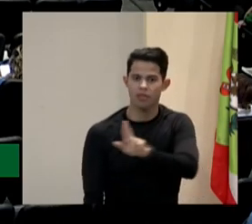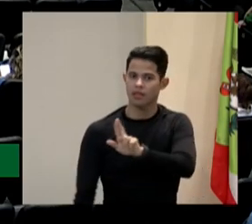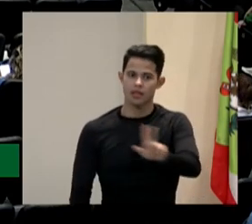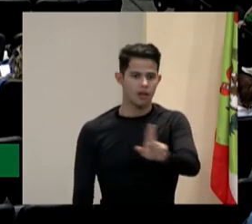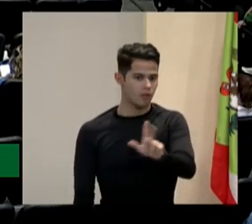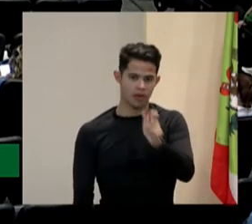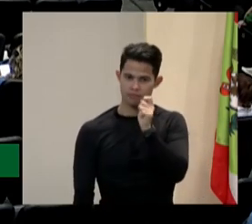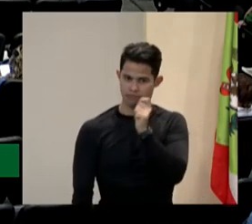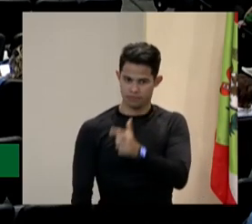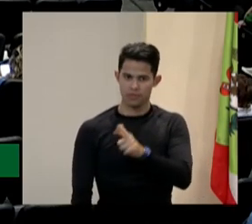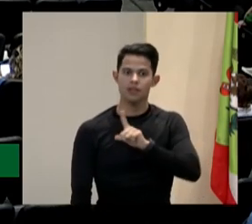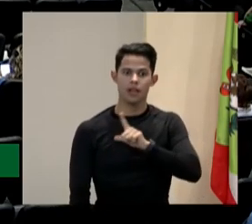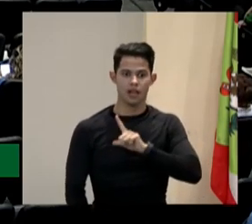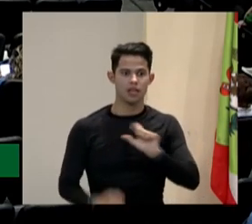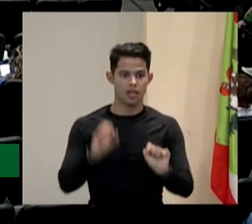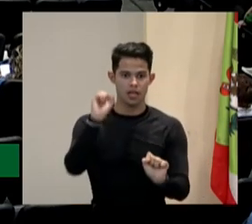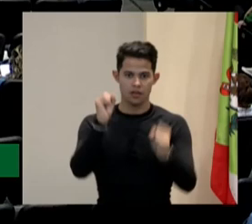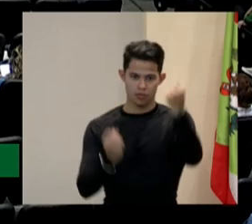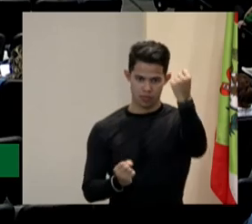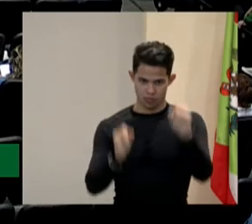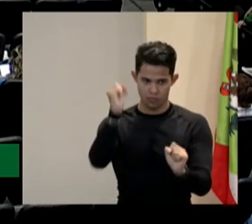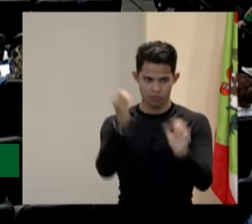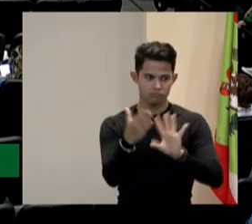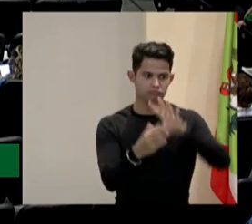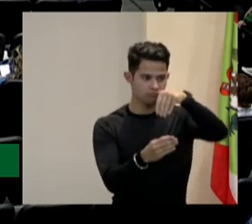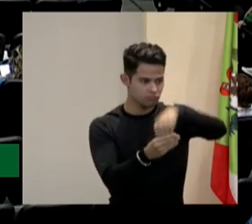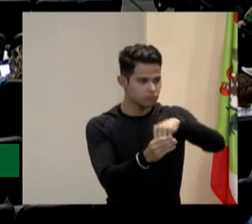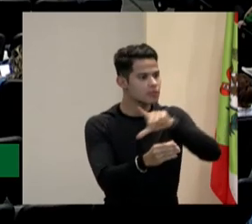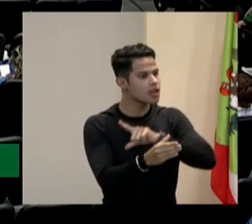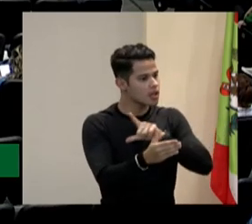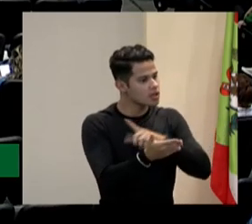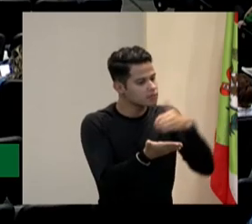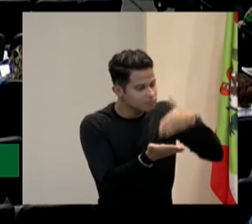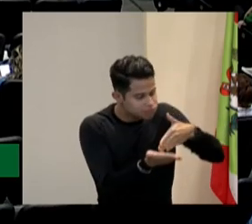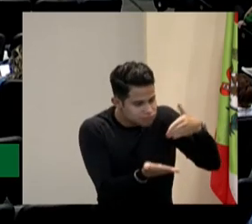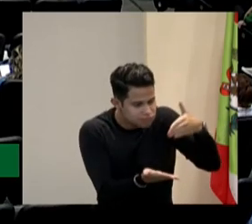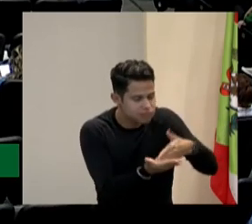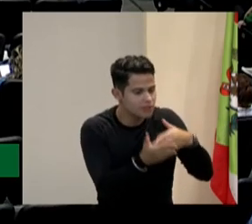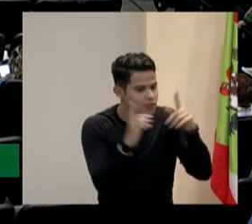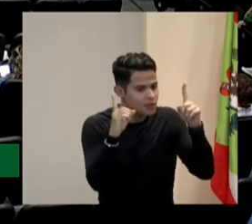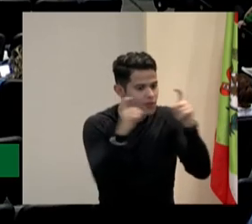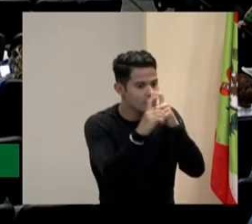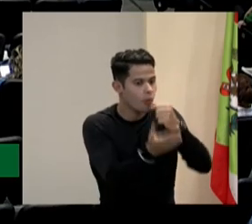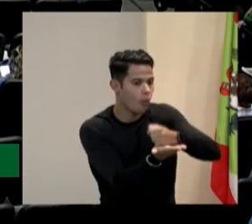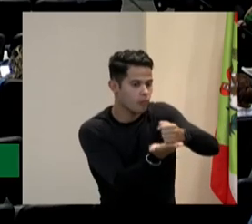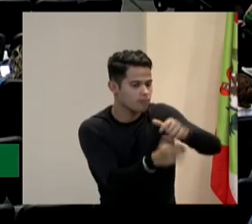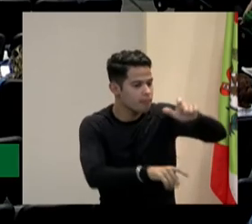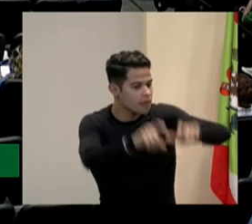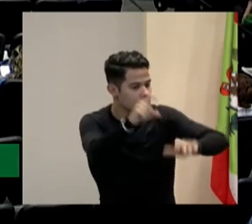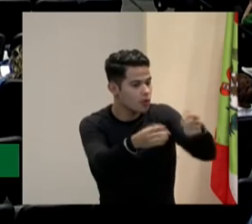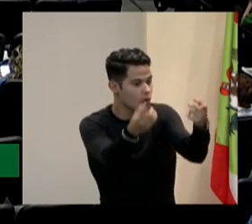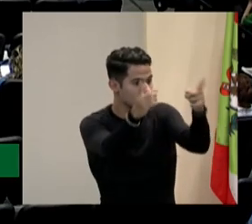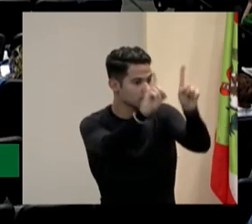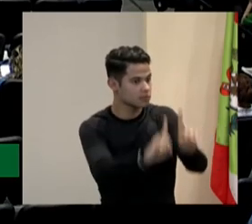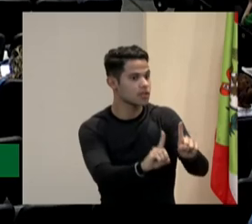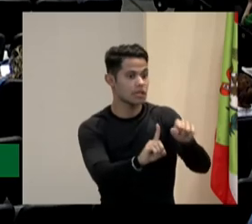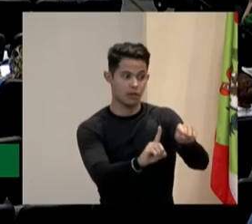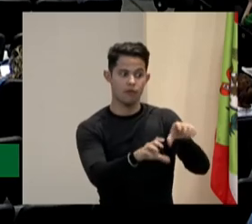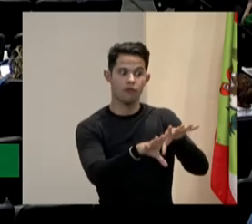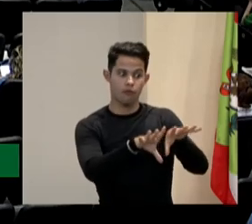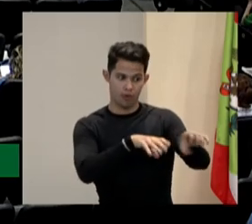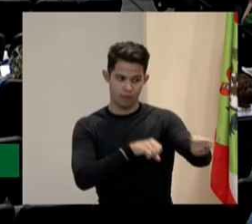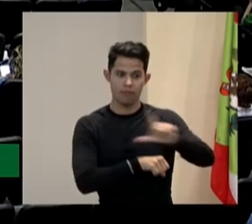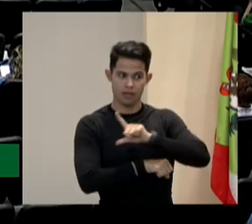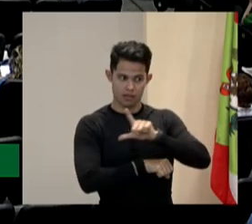Realmente existe, as indústrias têm uma dificuldade para contratar pessoas com deficiência graduadas. E eu vou